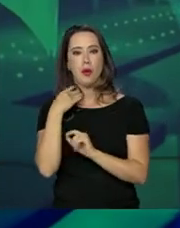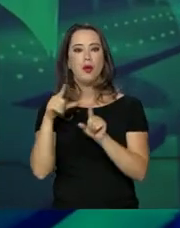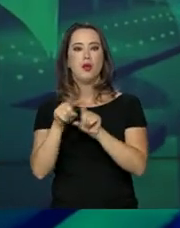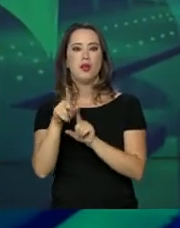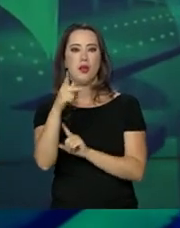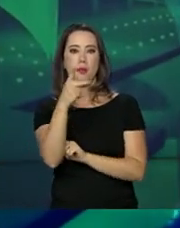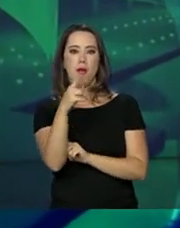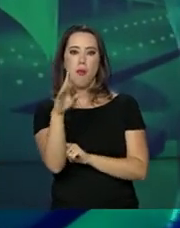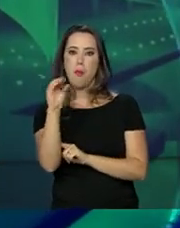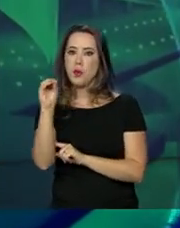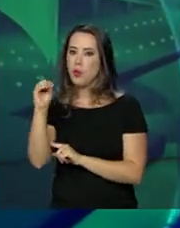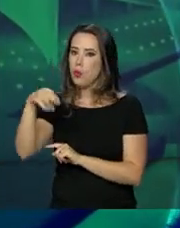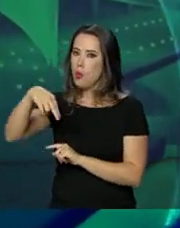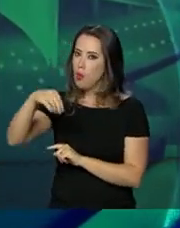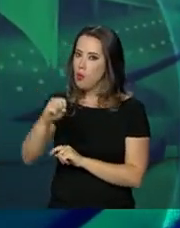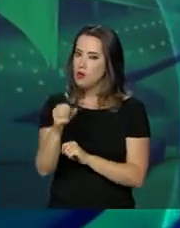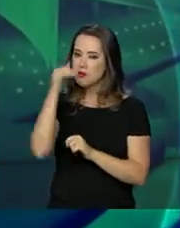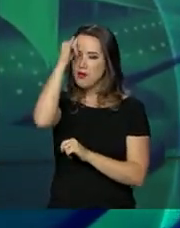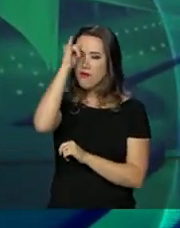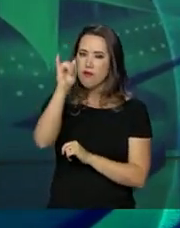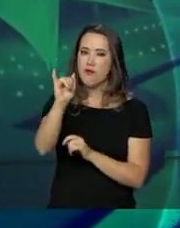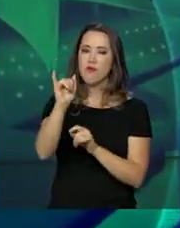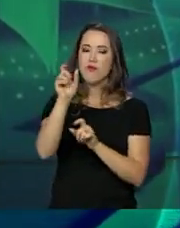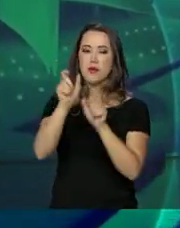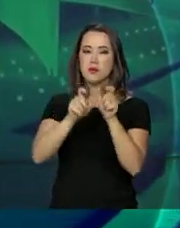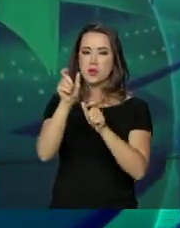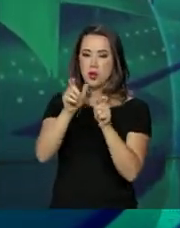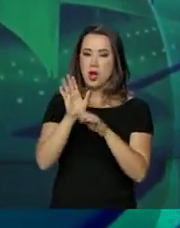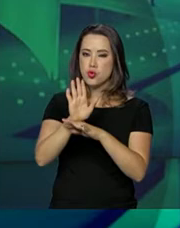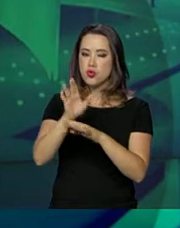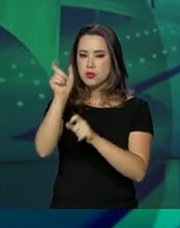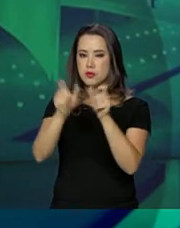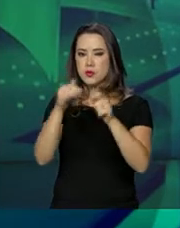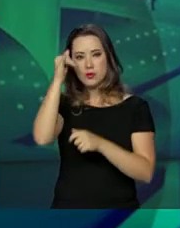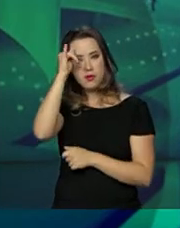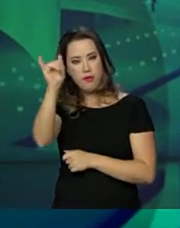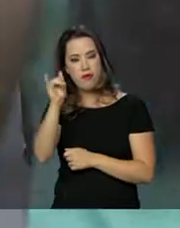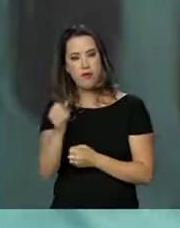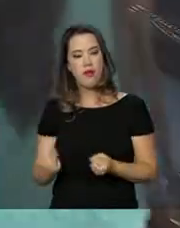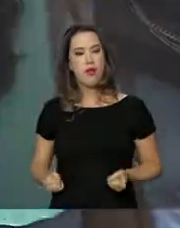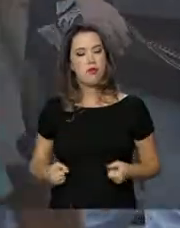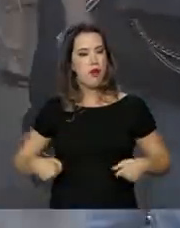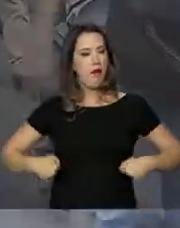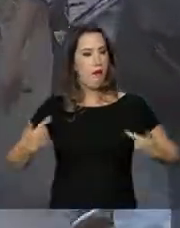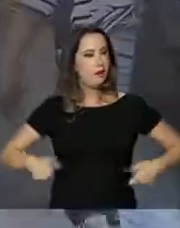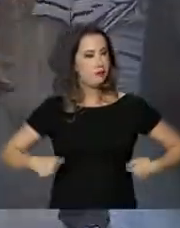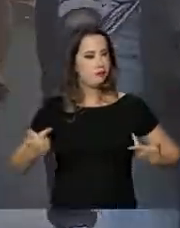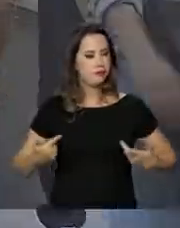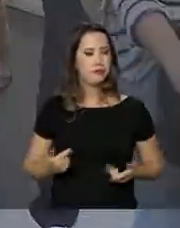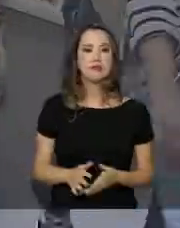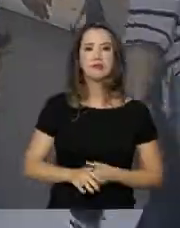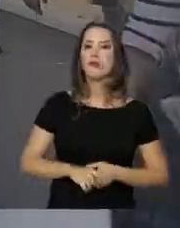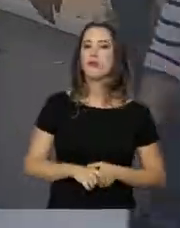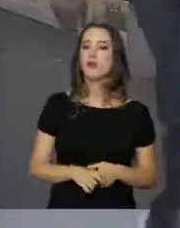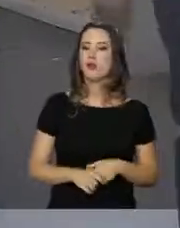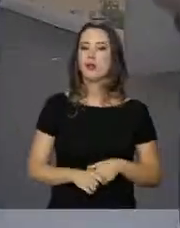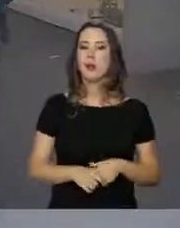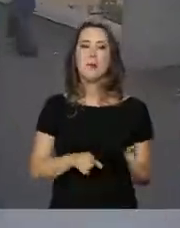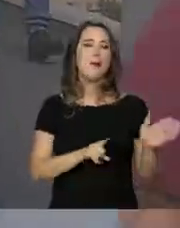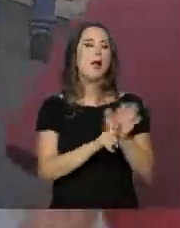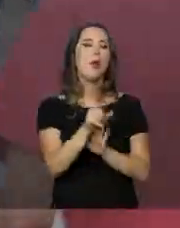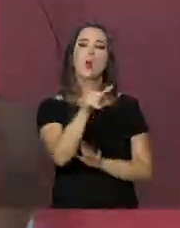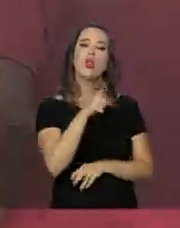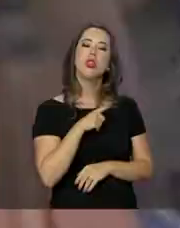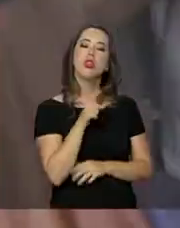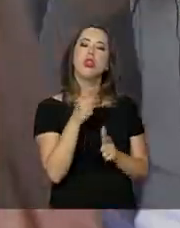ajudem os consumidores a evitar gastos maiores que a renda mensal. Quando a pergunta é você